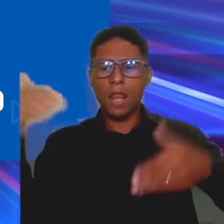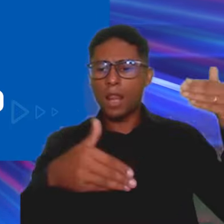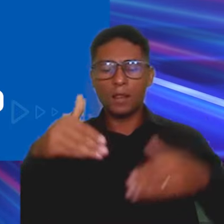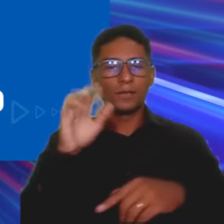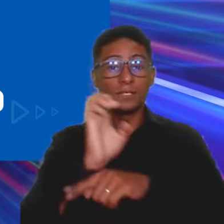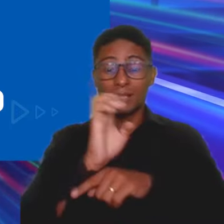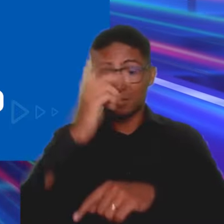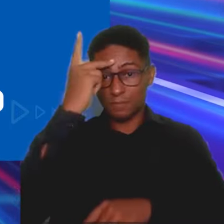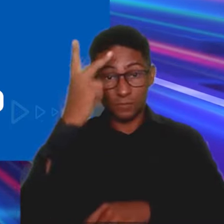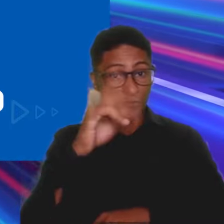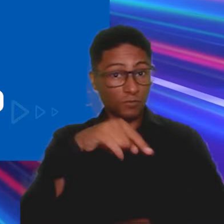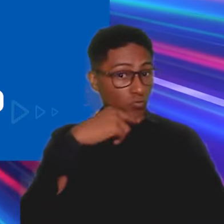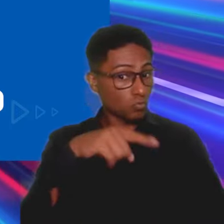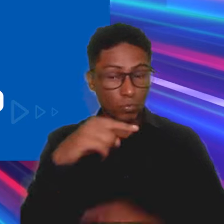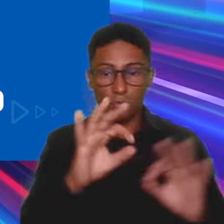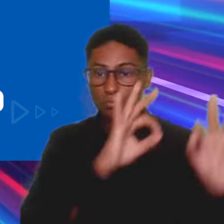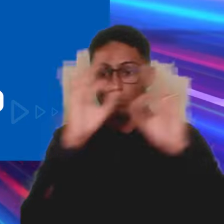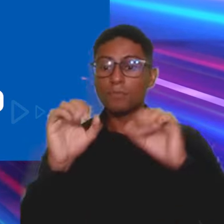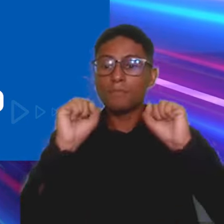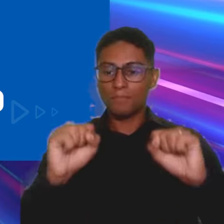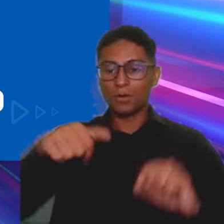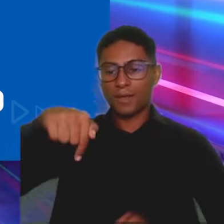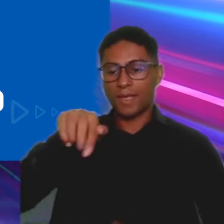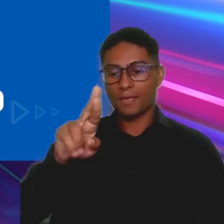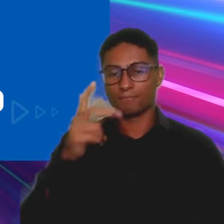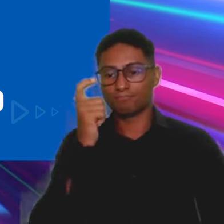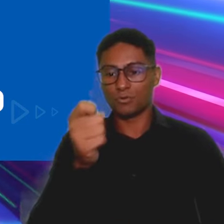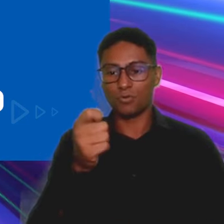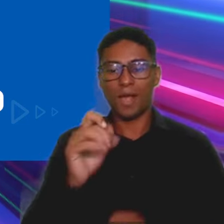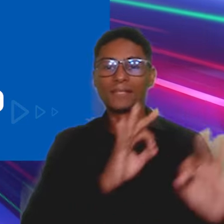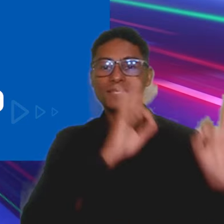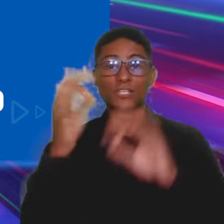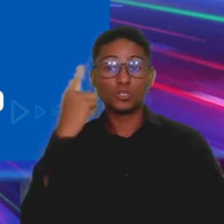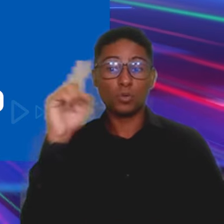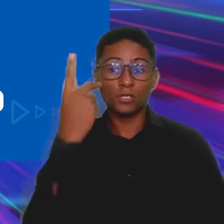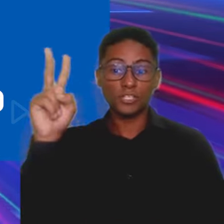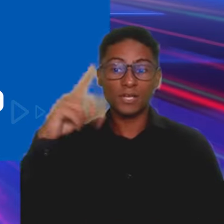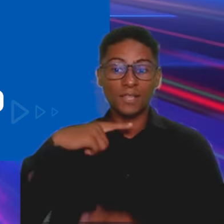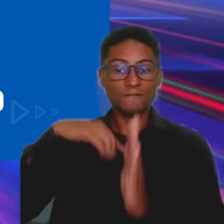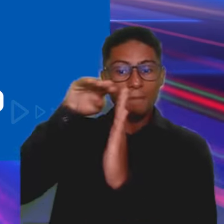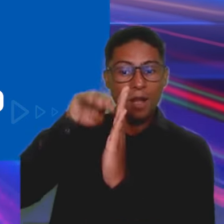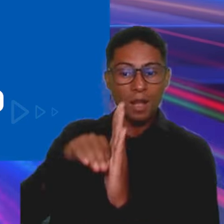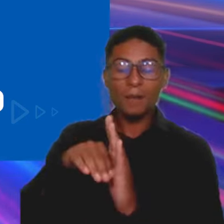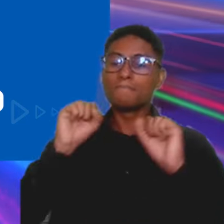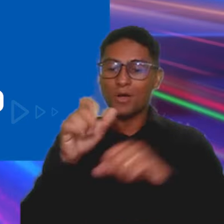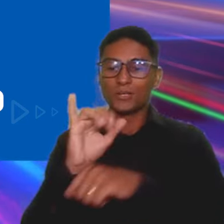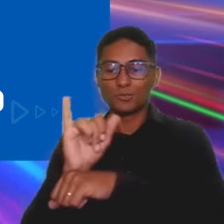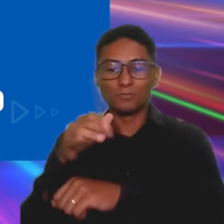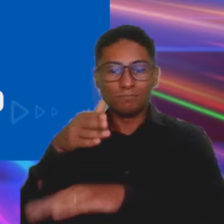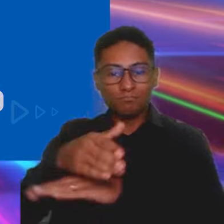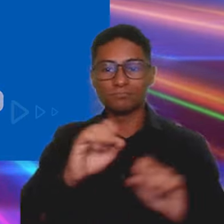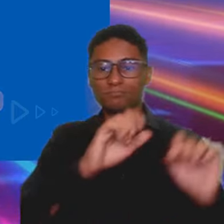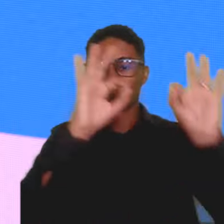o estado. Se você não conseguiu acompanhar, acesse o QR Code na tela e assista aos dois dias de programação que estão em nosso canal no YouTube.